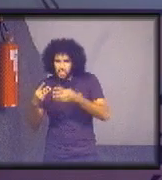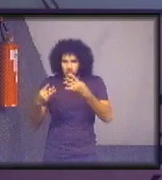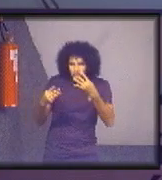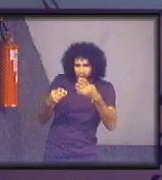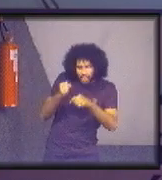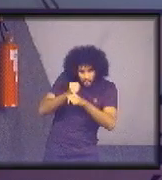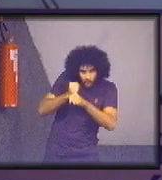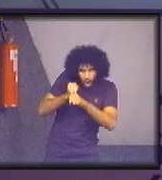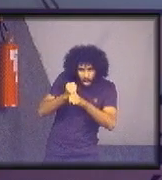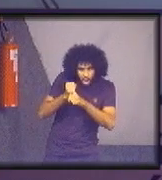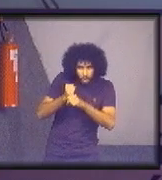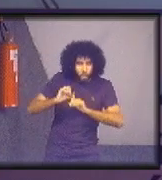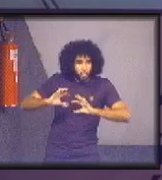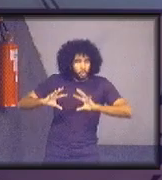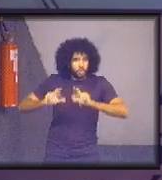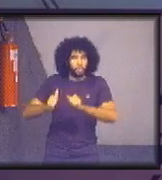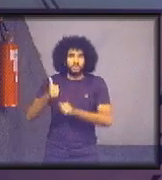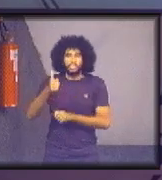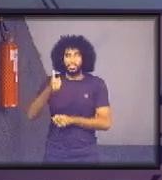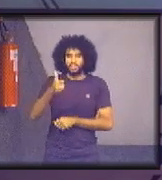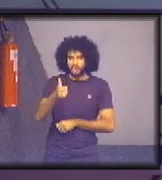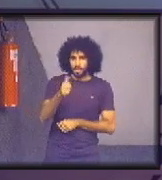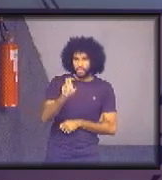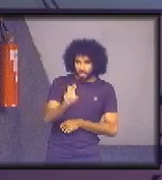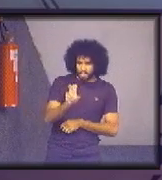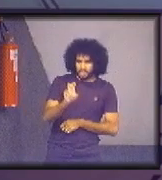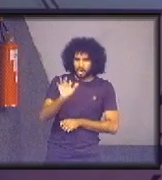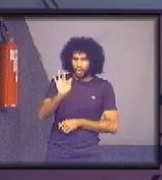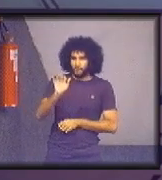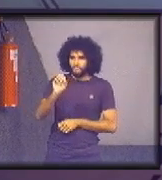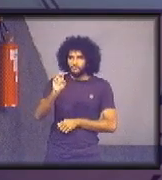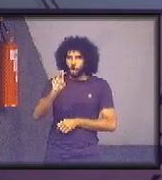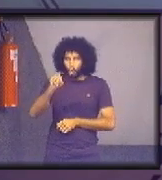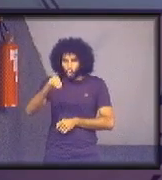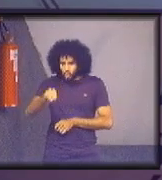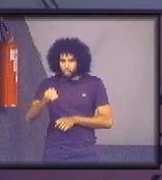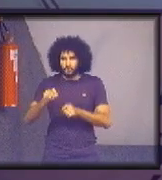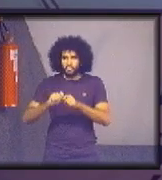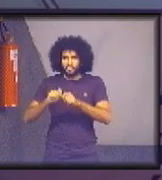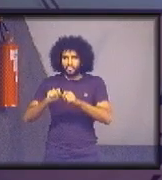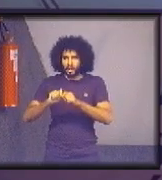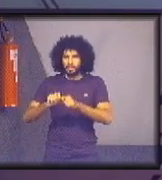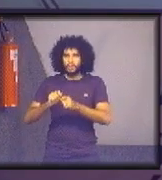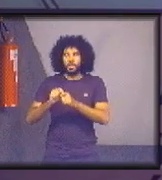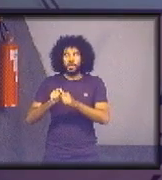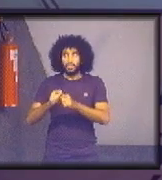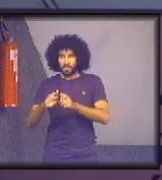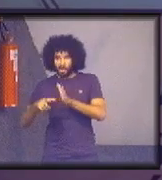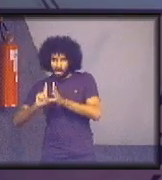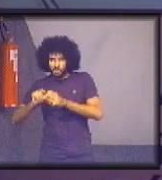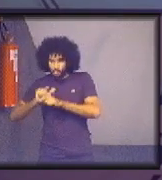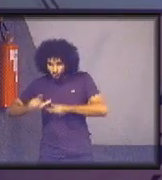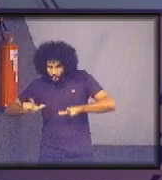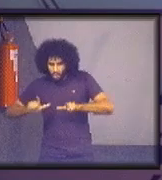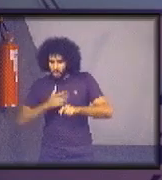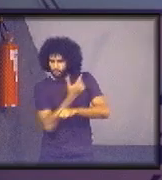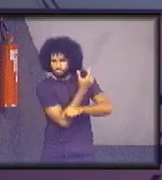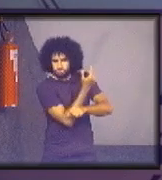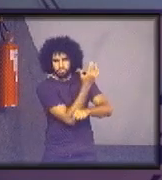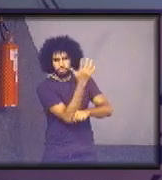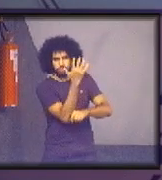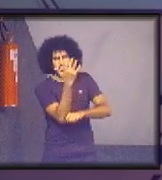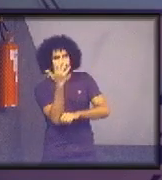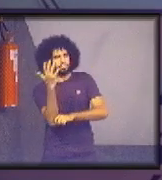todos os 115 fóruns que a gente tem para fazer o plantio. Então essa nossa pequena experiência lá